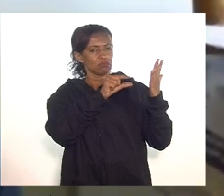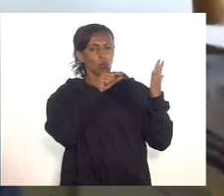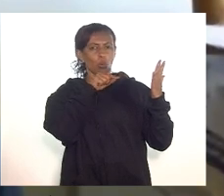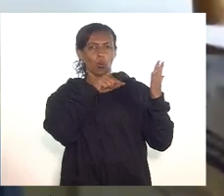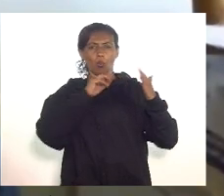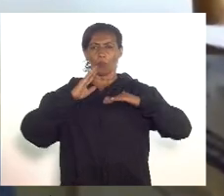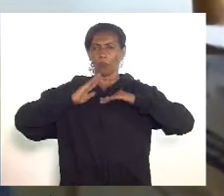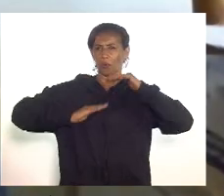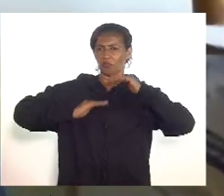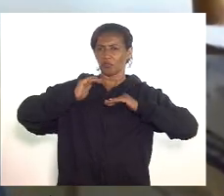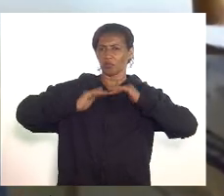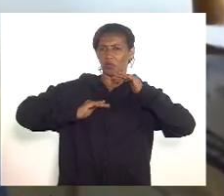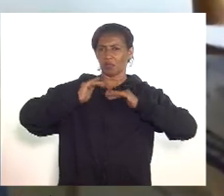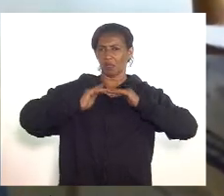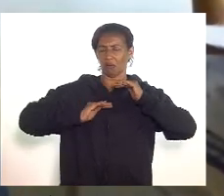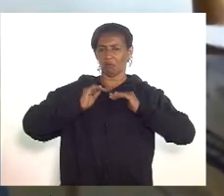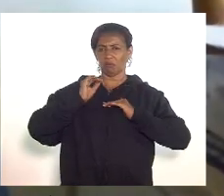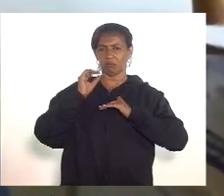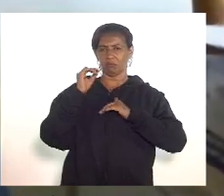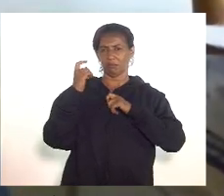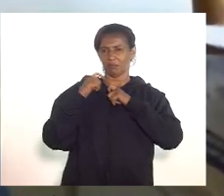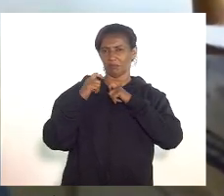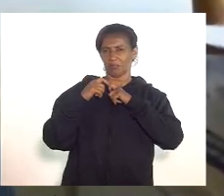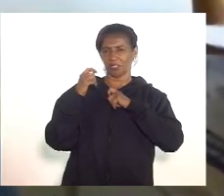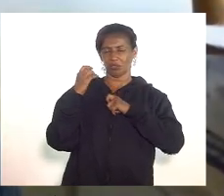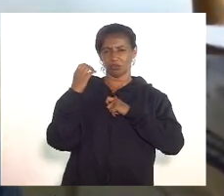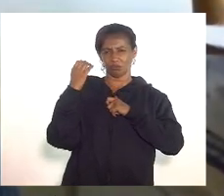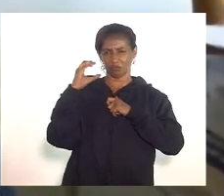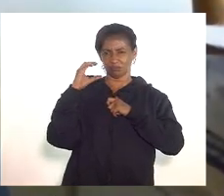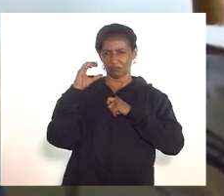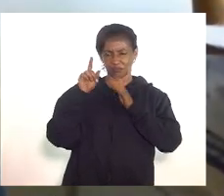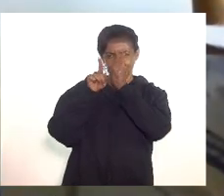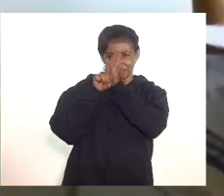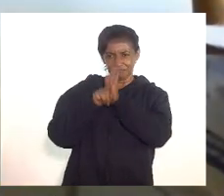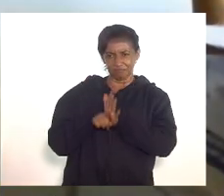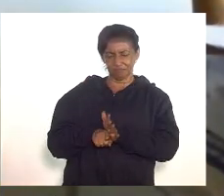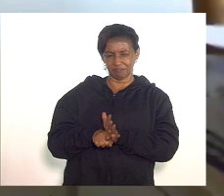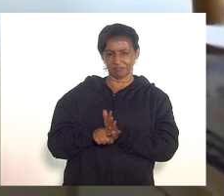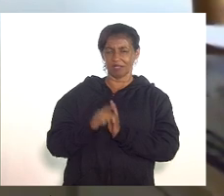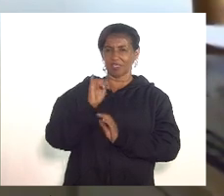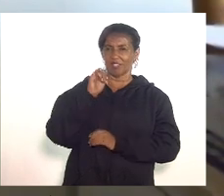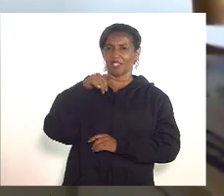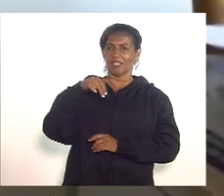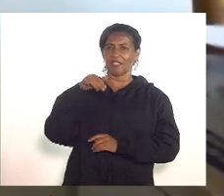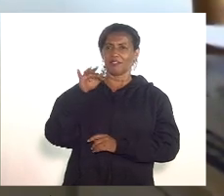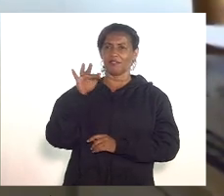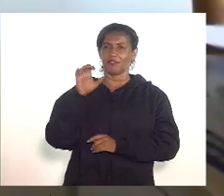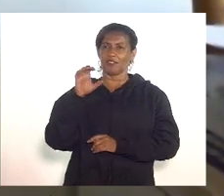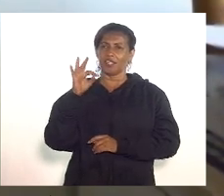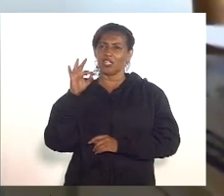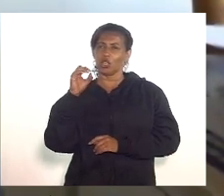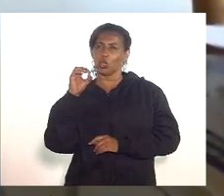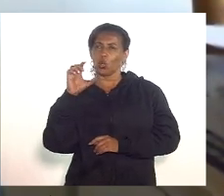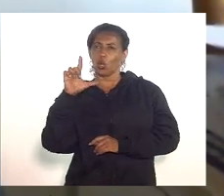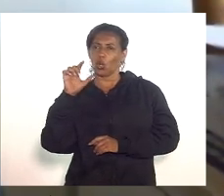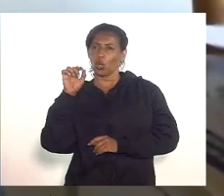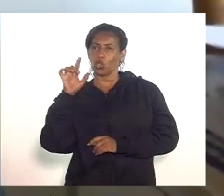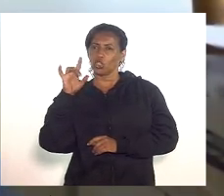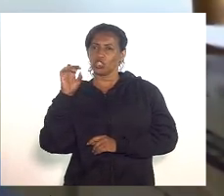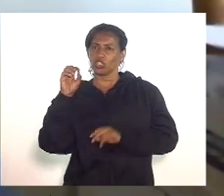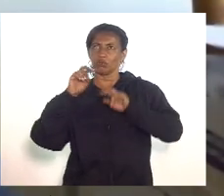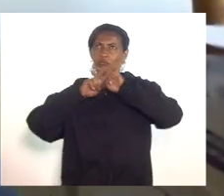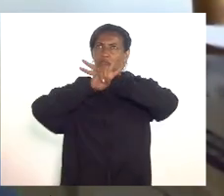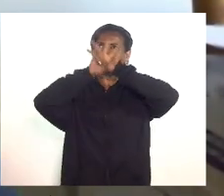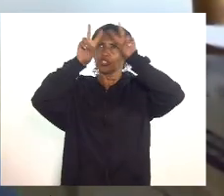Nicolás que o deputado Valdeque Carneiro conhece com o seguinte título basta